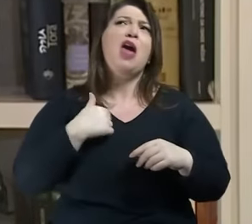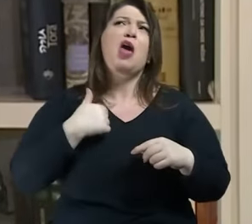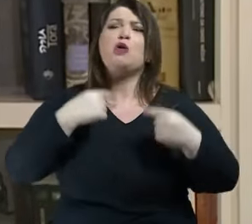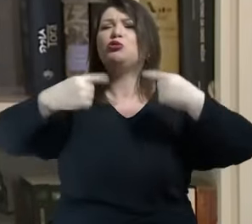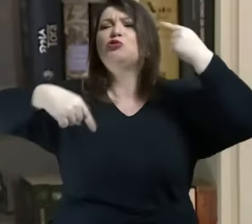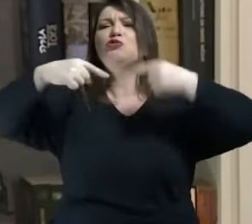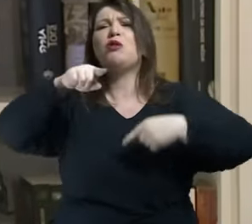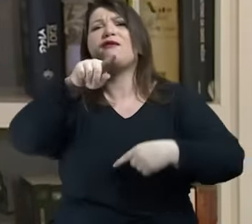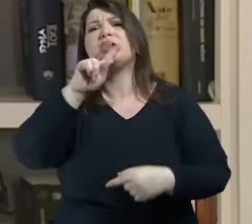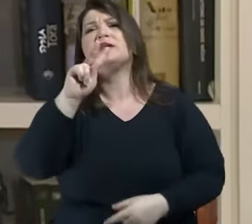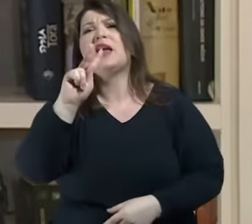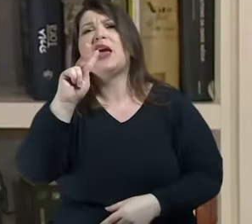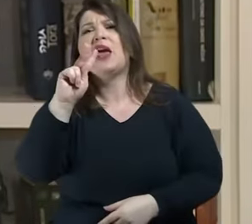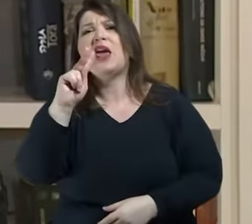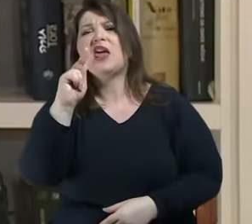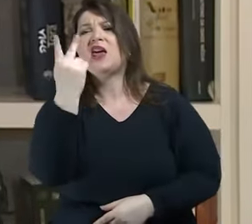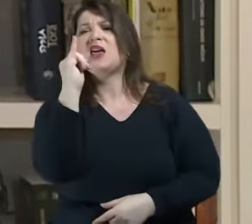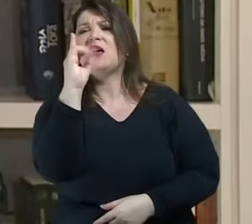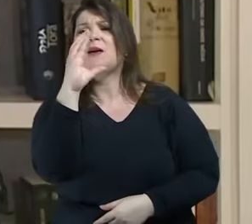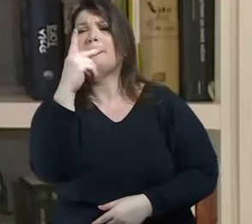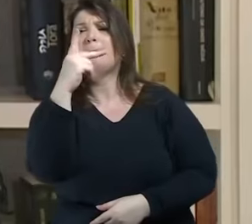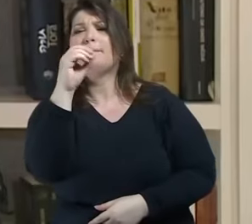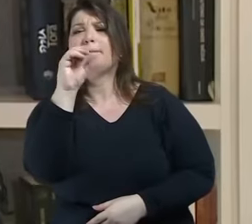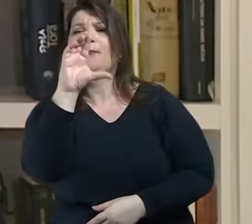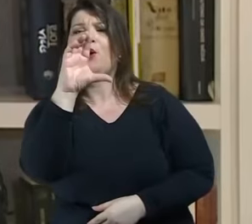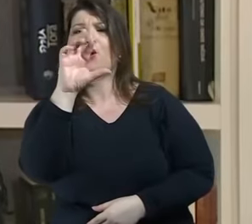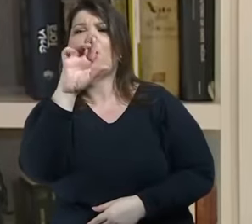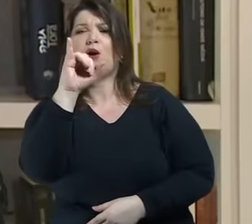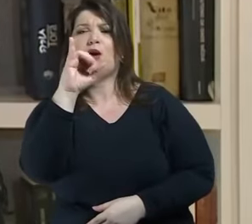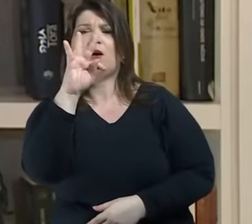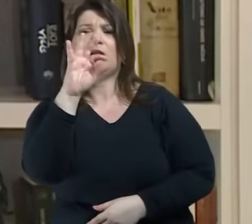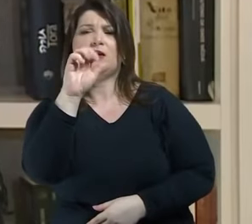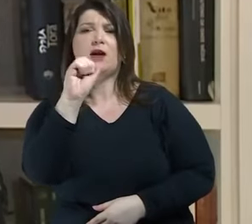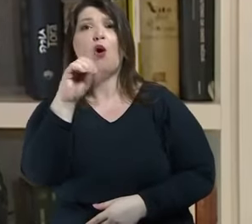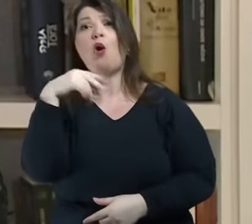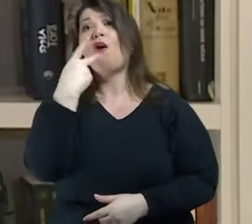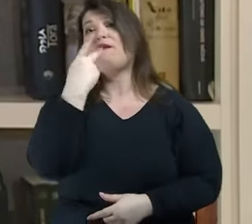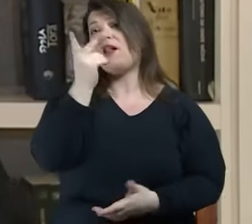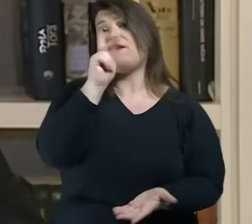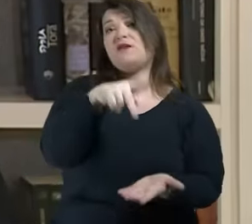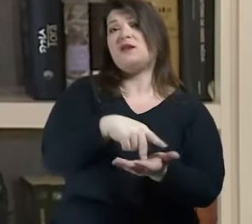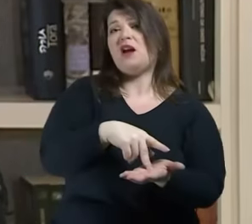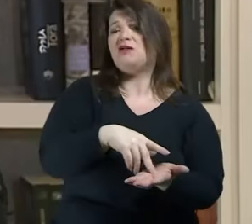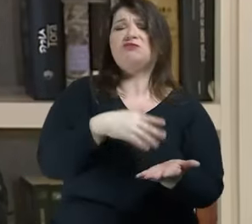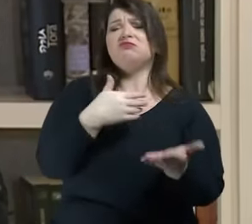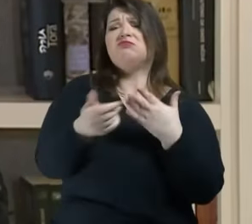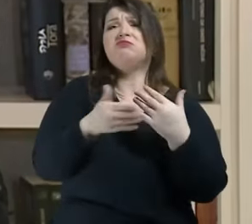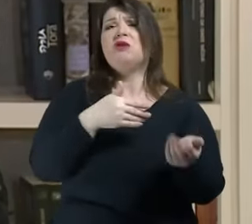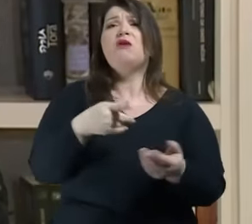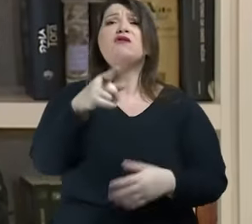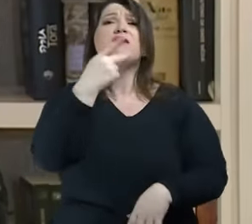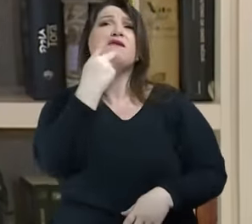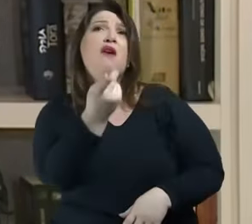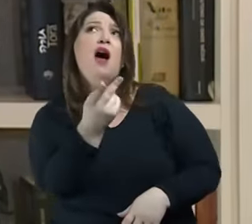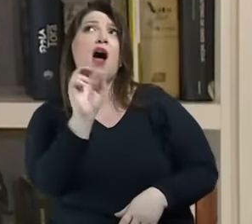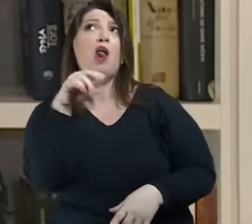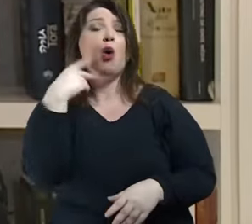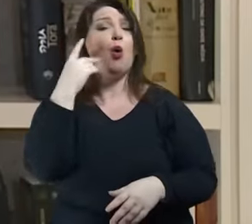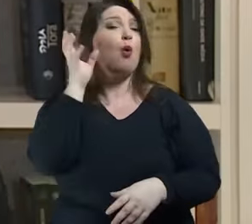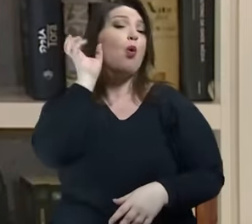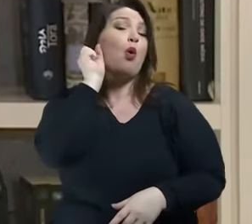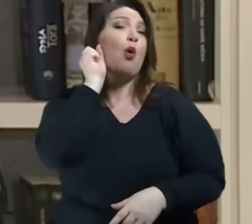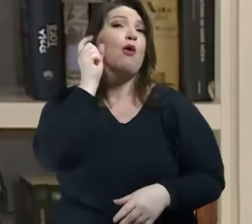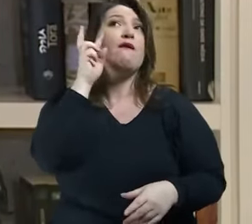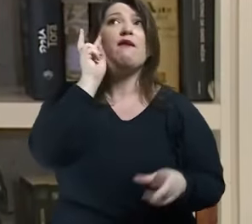sincero eu não estou discutindo se você acredita no que fala e no que ouve no que emite ou no que vê mas que